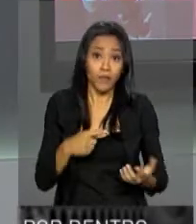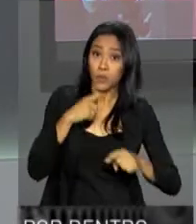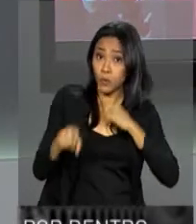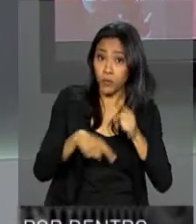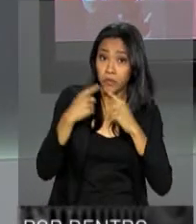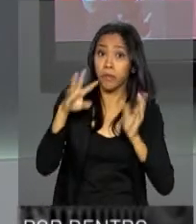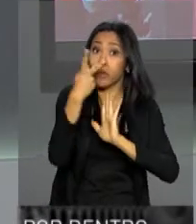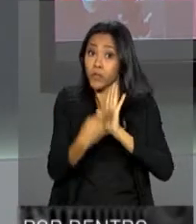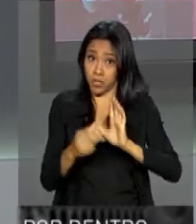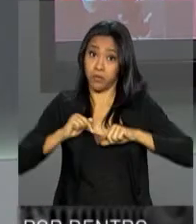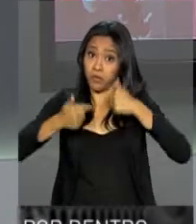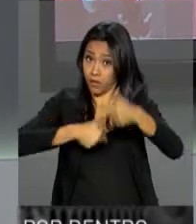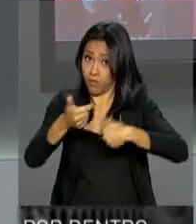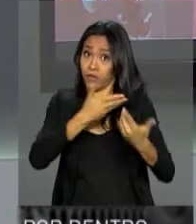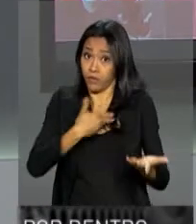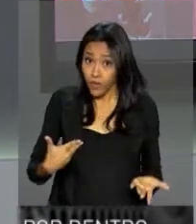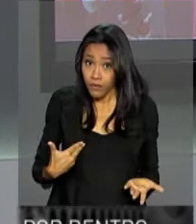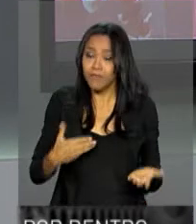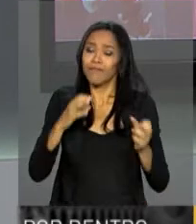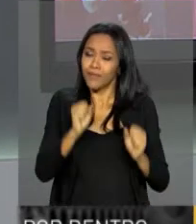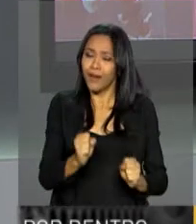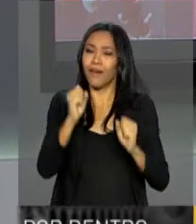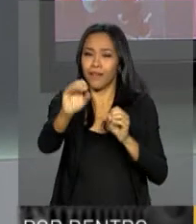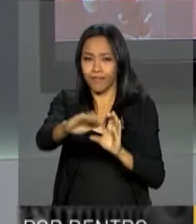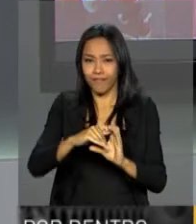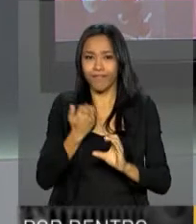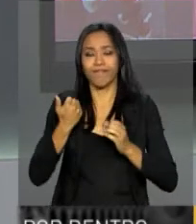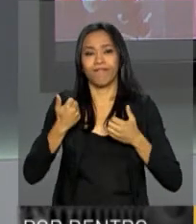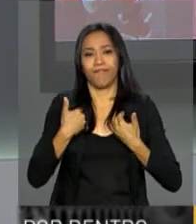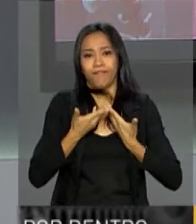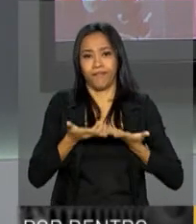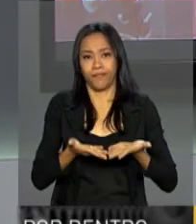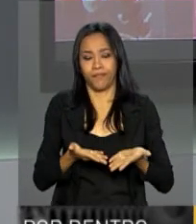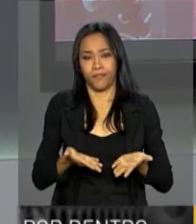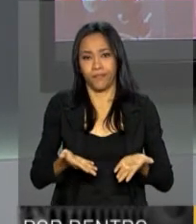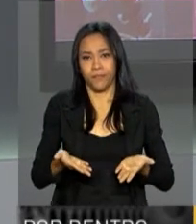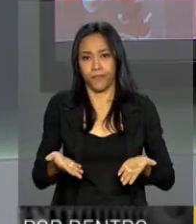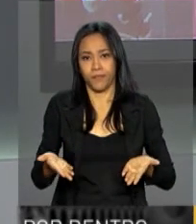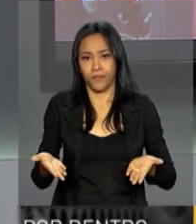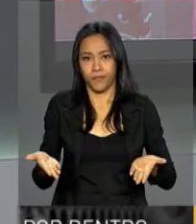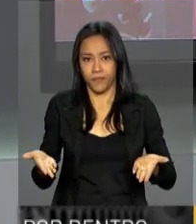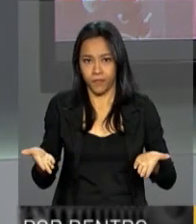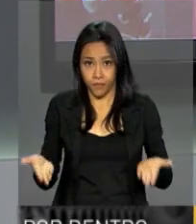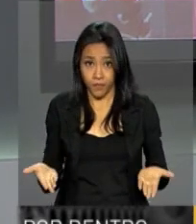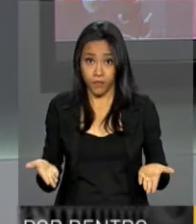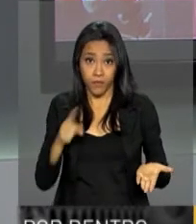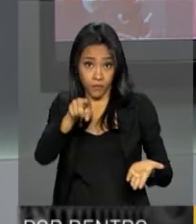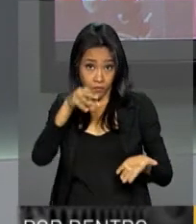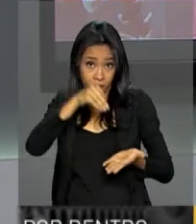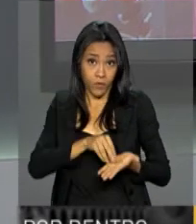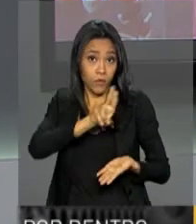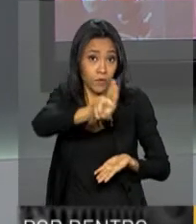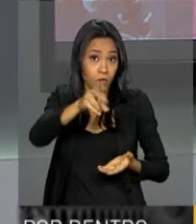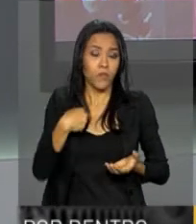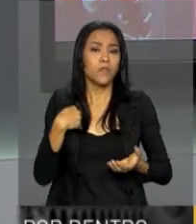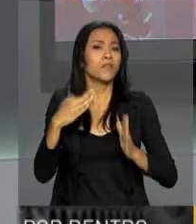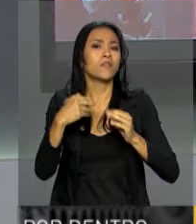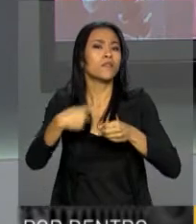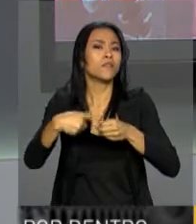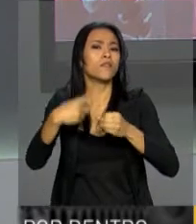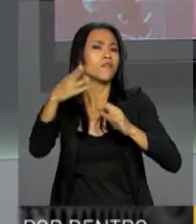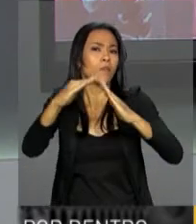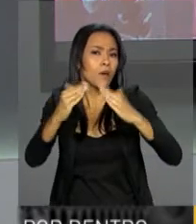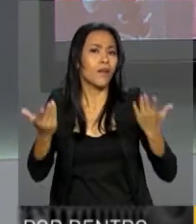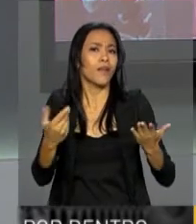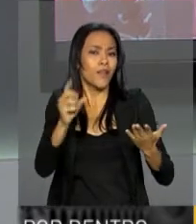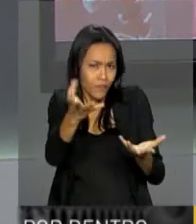sobre algum projeto ou ação do governo? Escreva para a gente por dentro do governo, arroba presidencia.gov.br. Informe o nome, a cidade